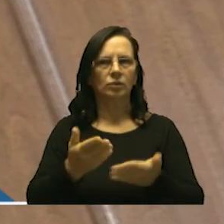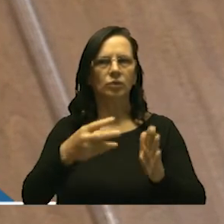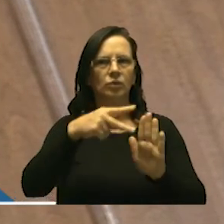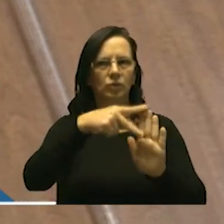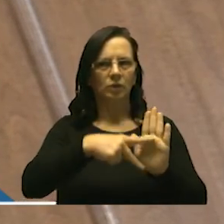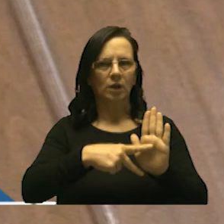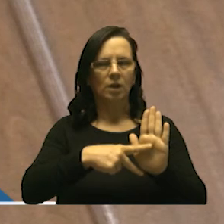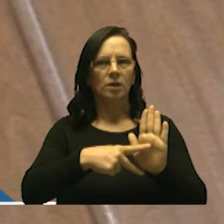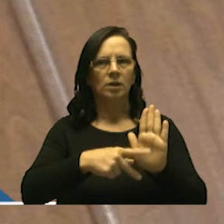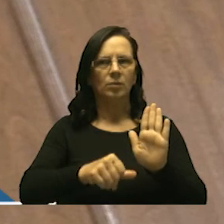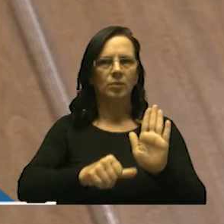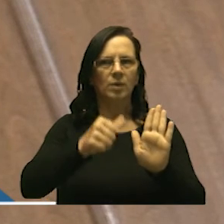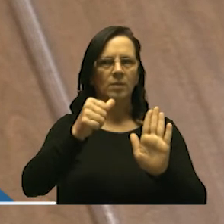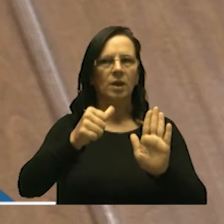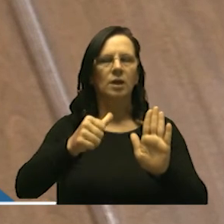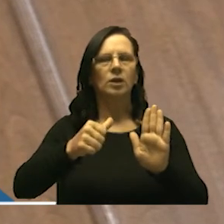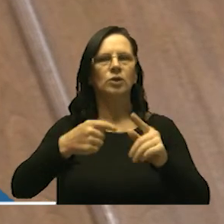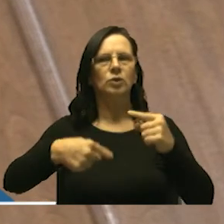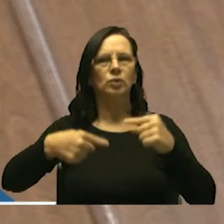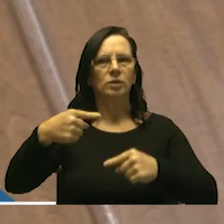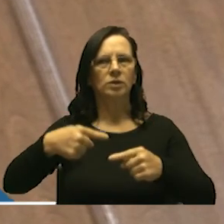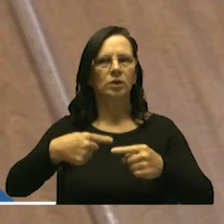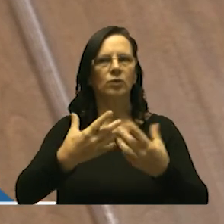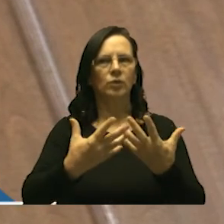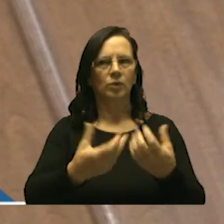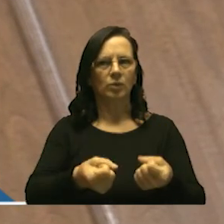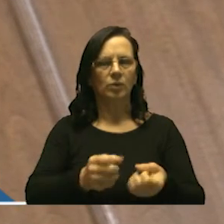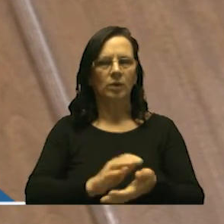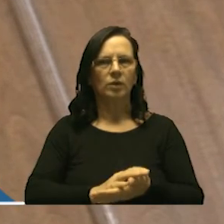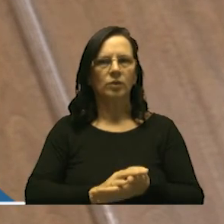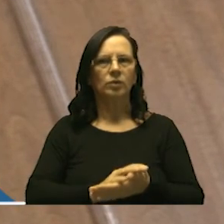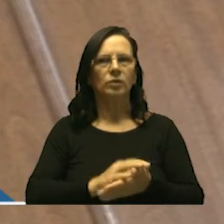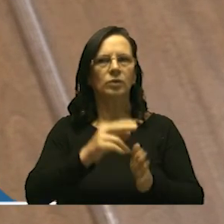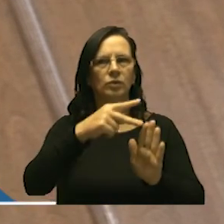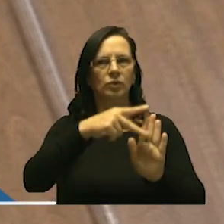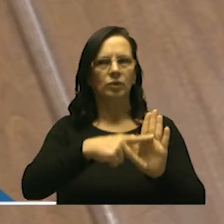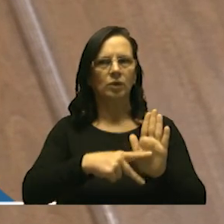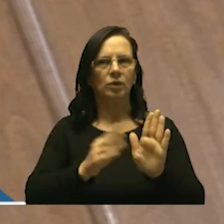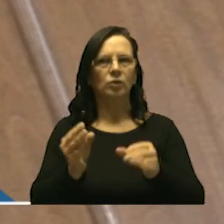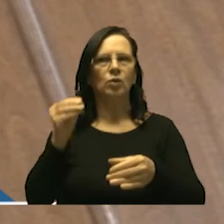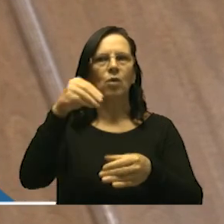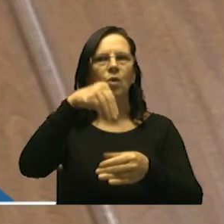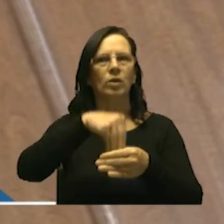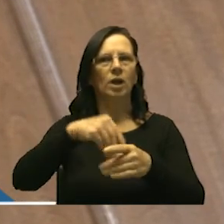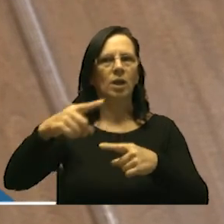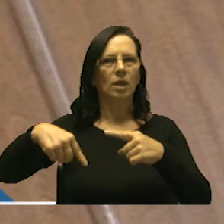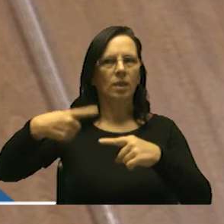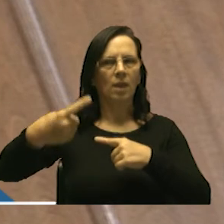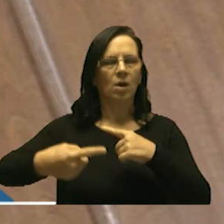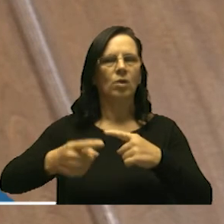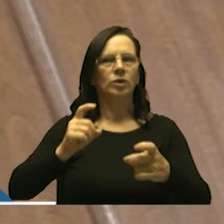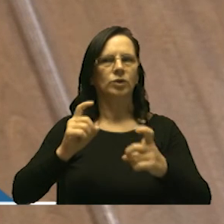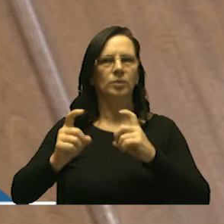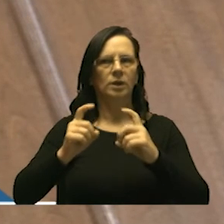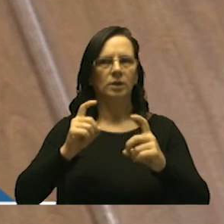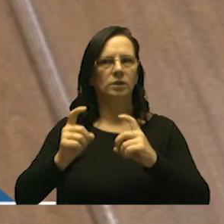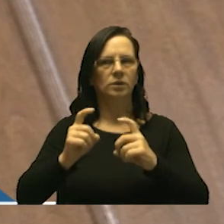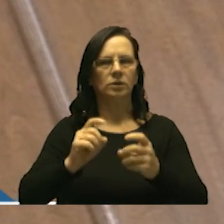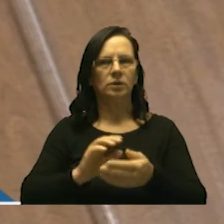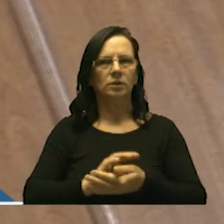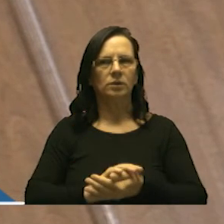aprovados em primeira discussão. Esses três projetos retornam na próxima sessão ordinária,